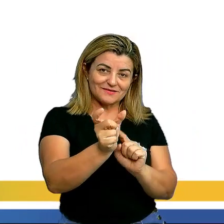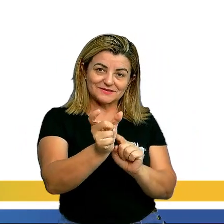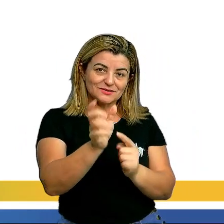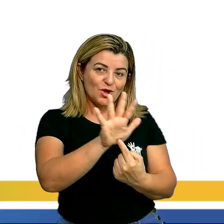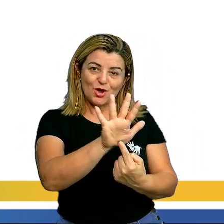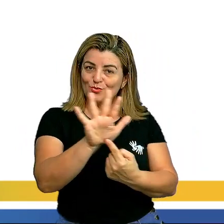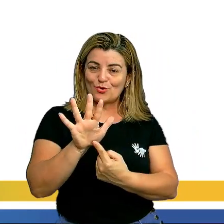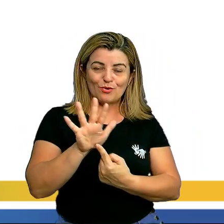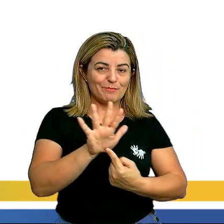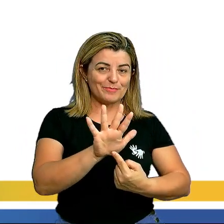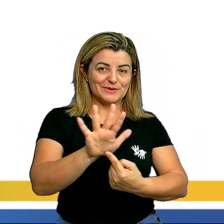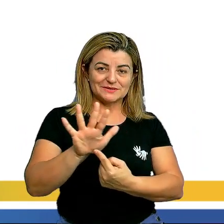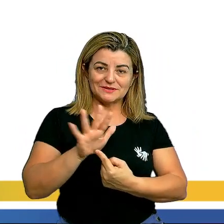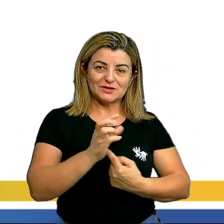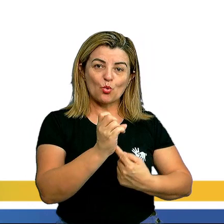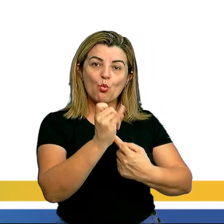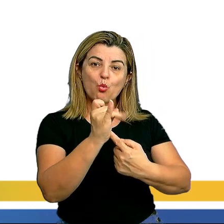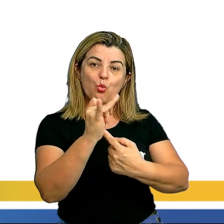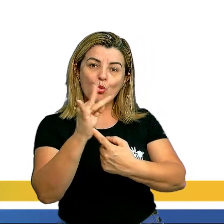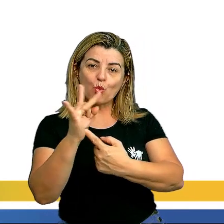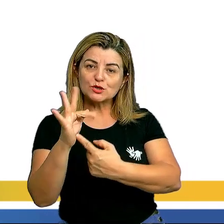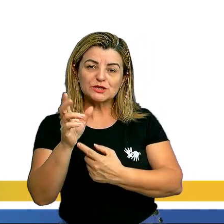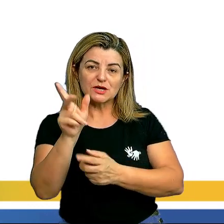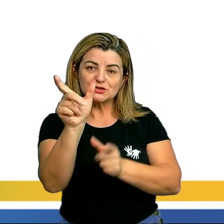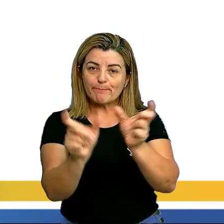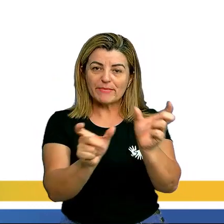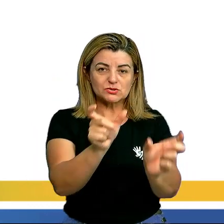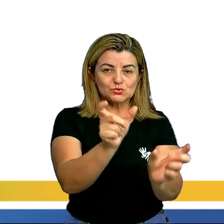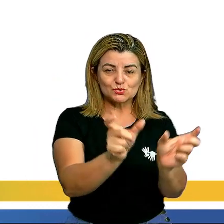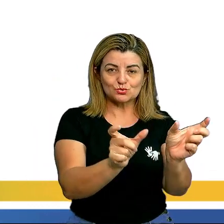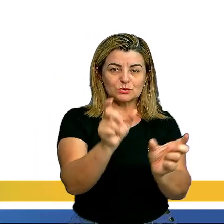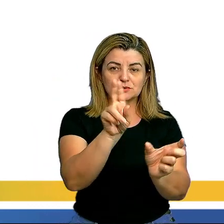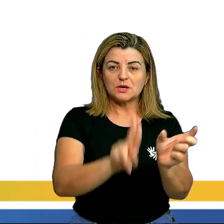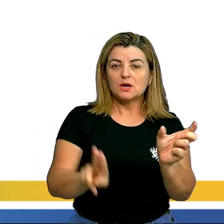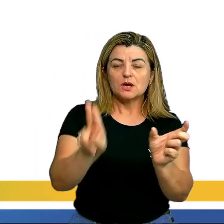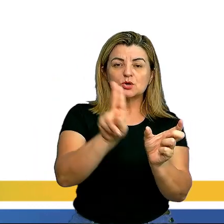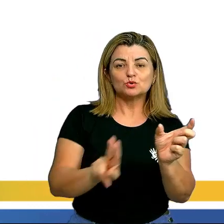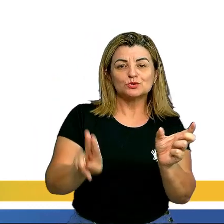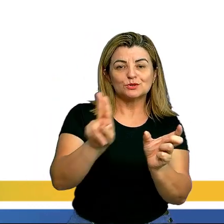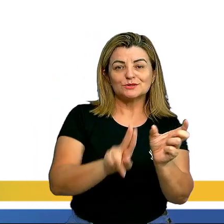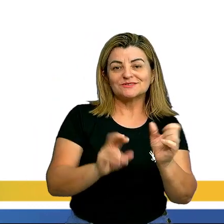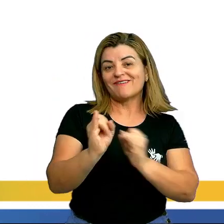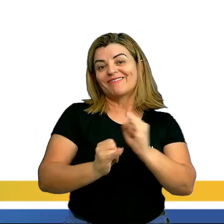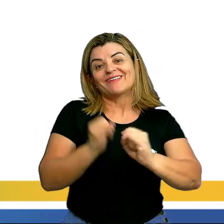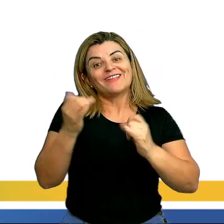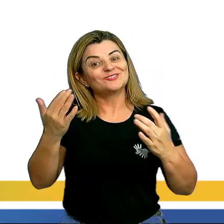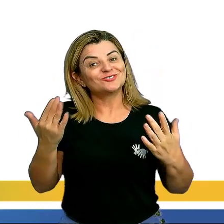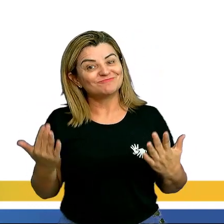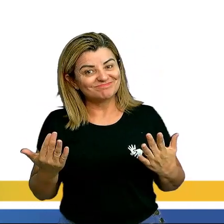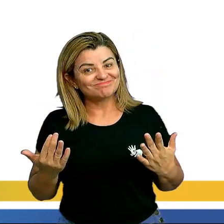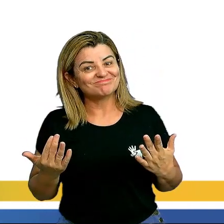apresenta a quantidade de pessoas que utilizam a internet.